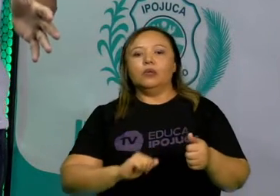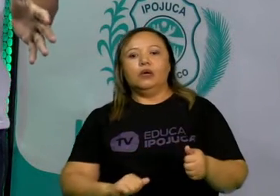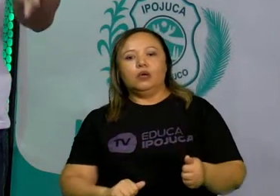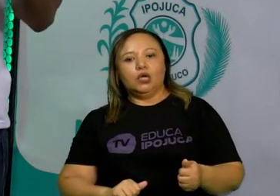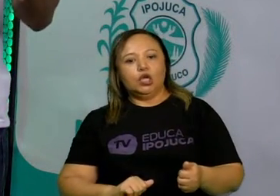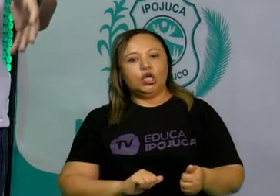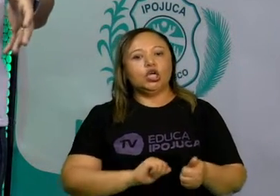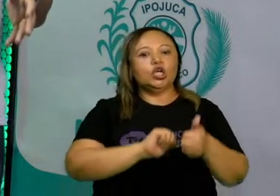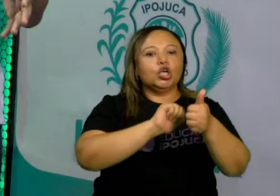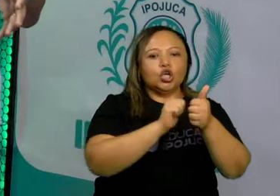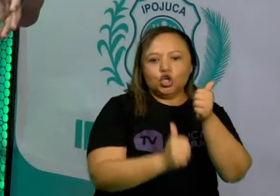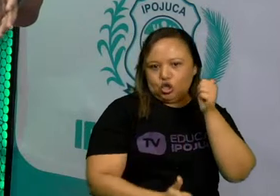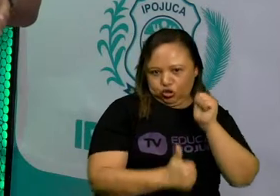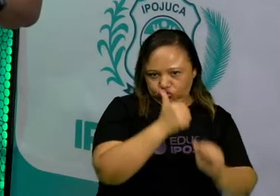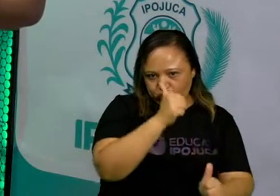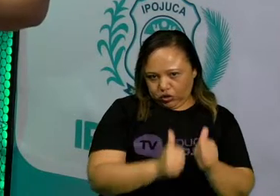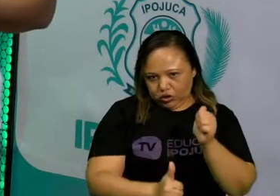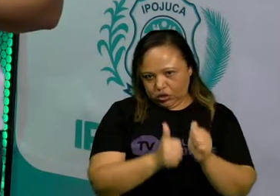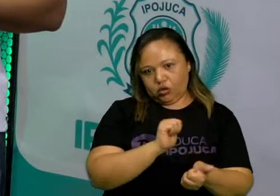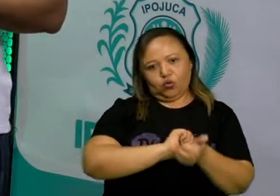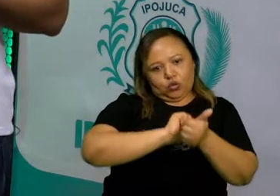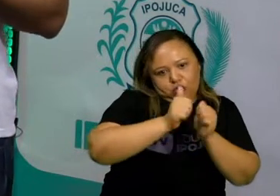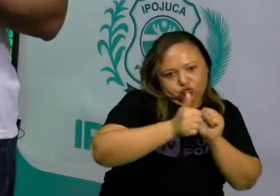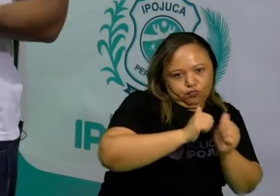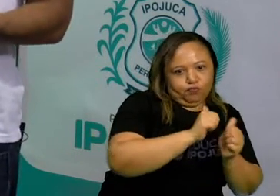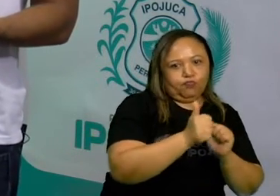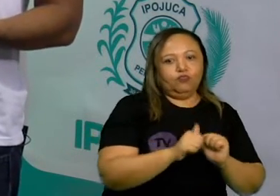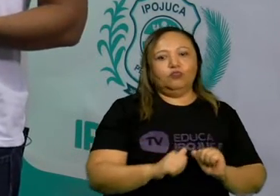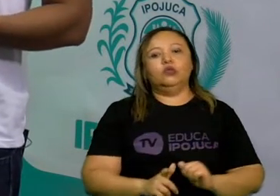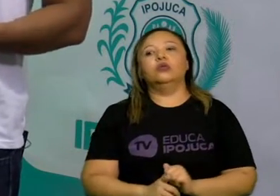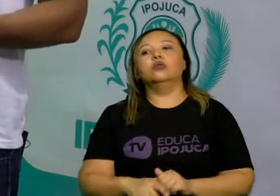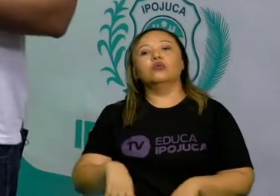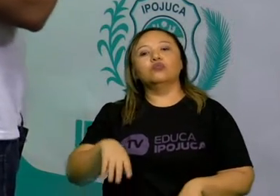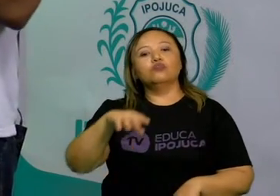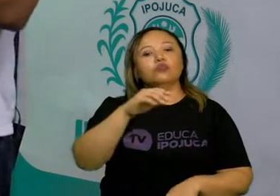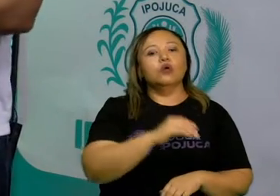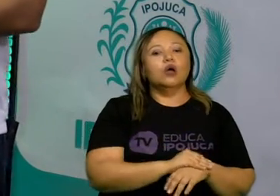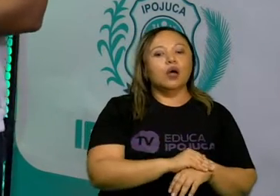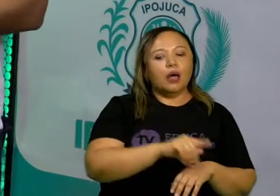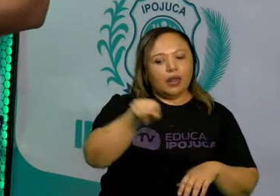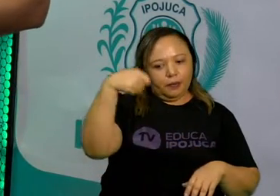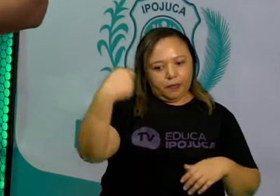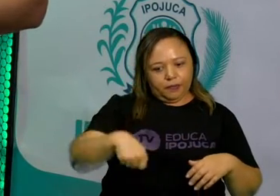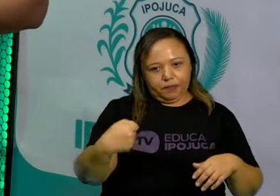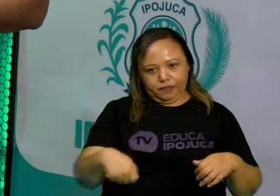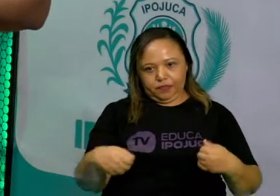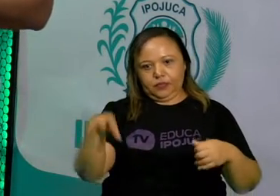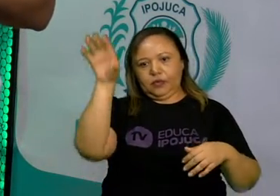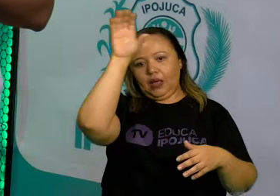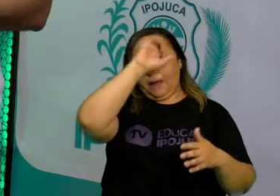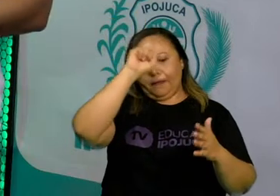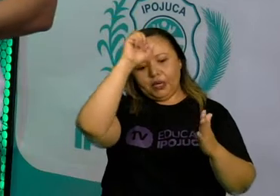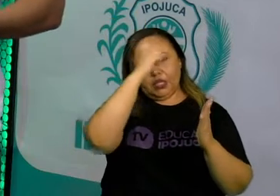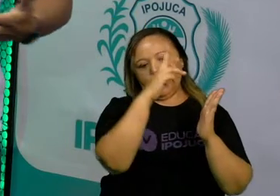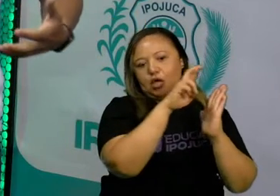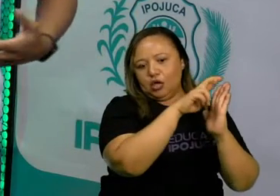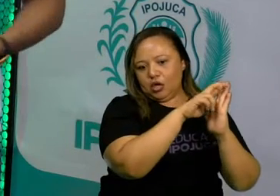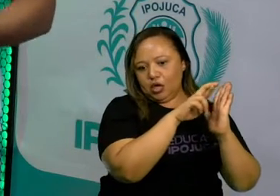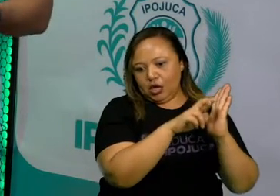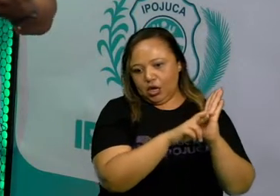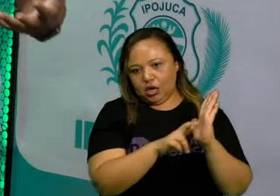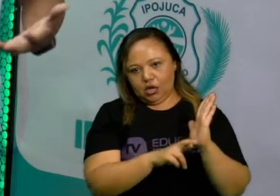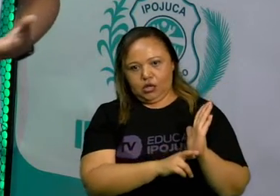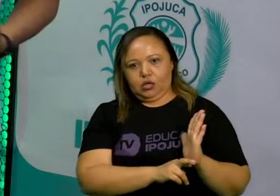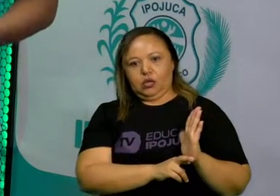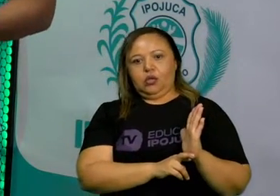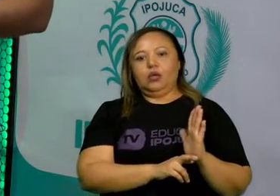principalmente naquele momento. O jogo é, portanto, uma invenção humana e é um ato onde a sua